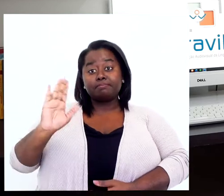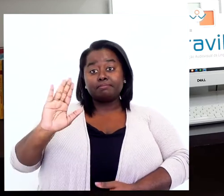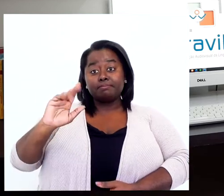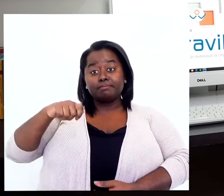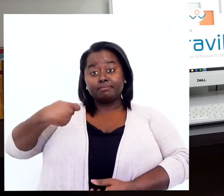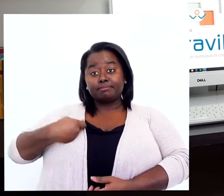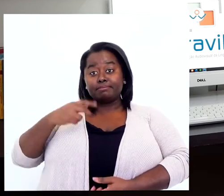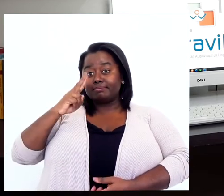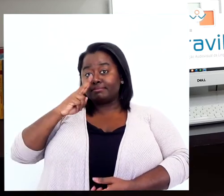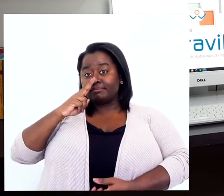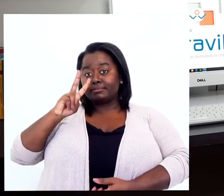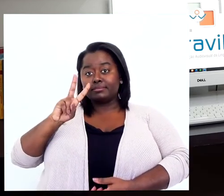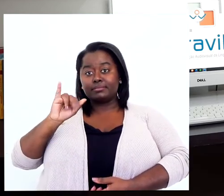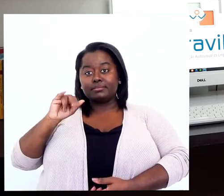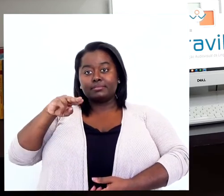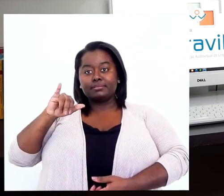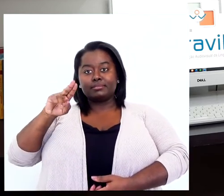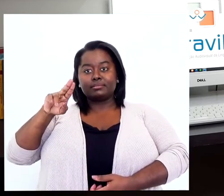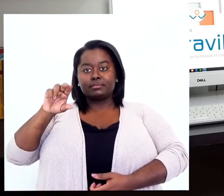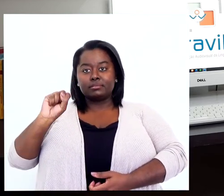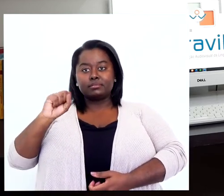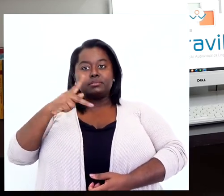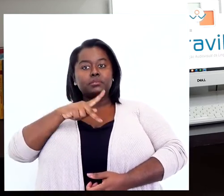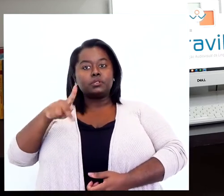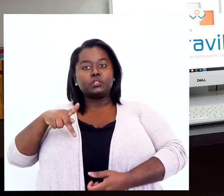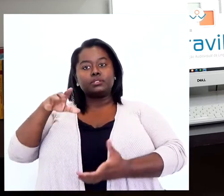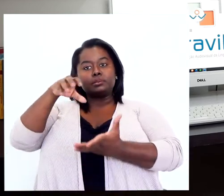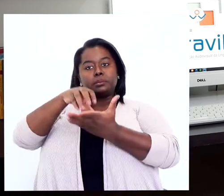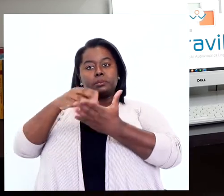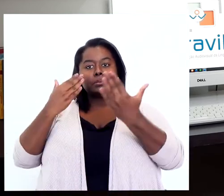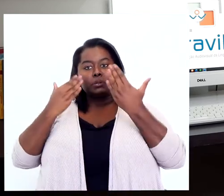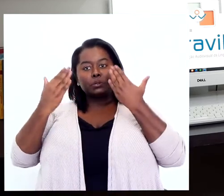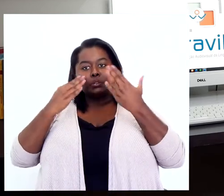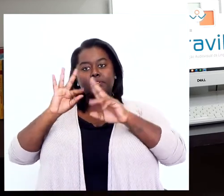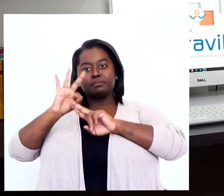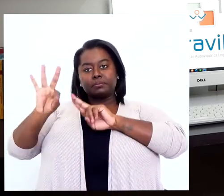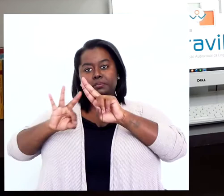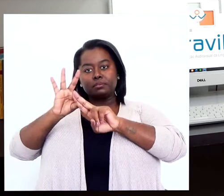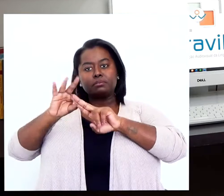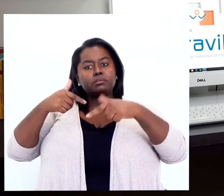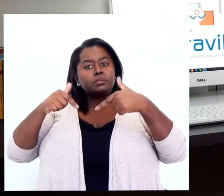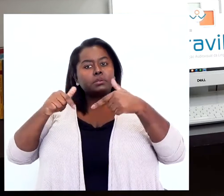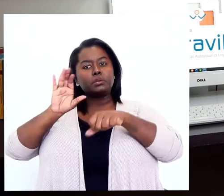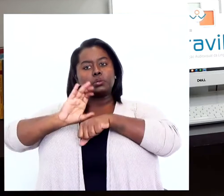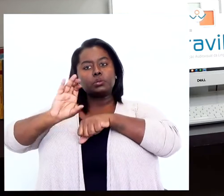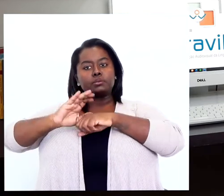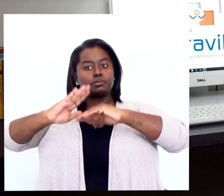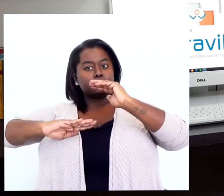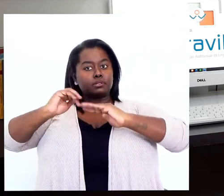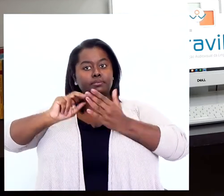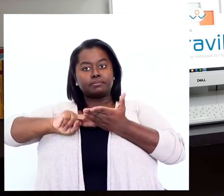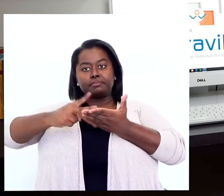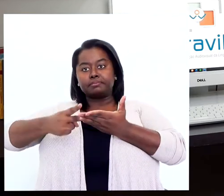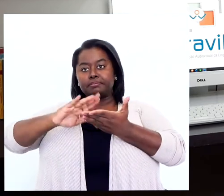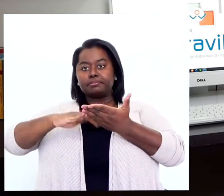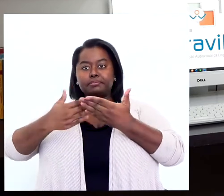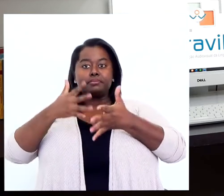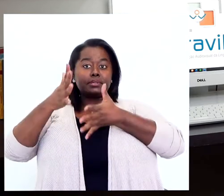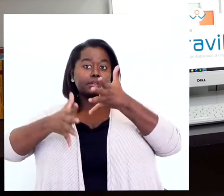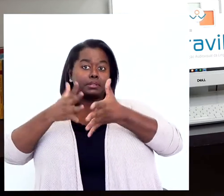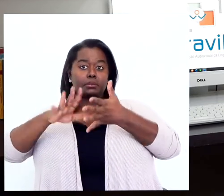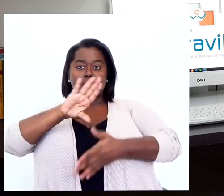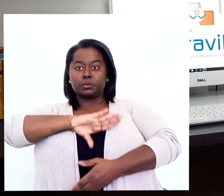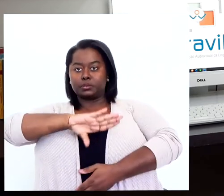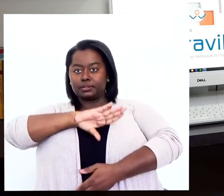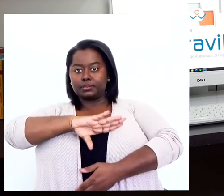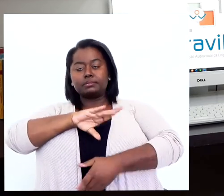Olá, sou Vinícius Nascimento, sou professor do Departamento de Psicologia da UFSCar e atuo no curso de bacharelado em tradução e interpretação em